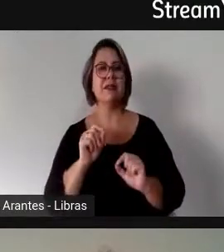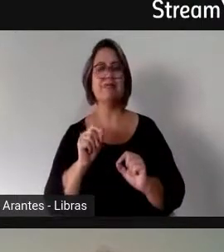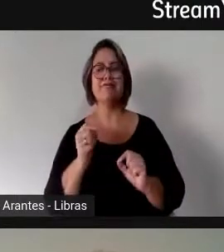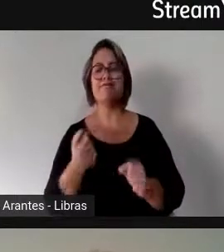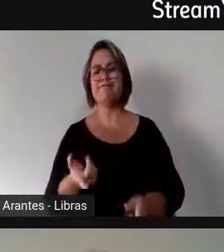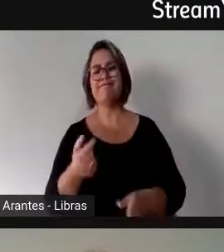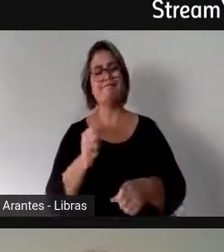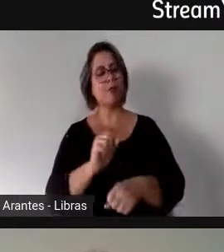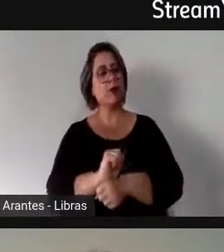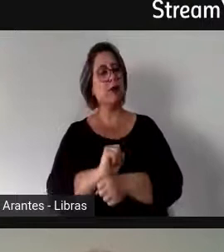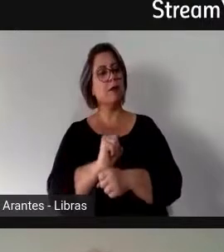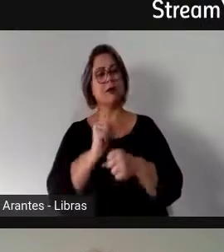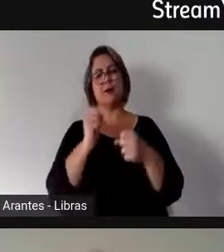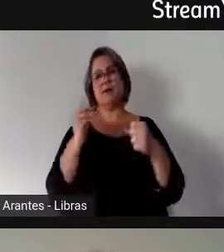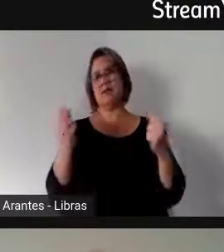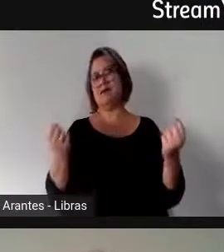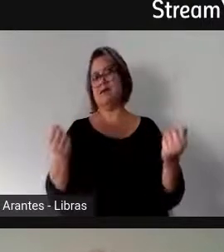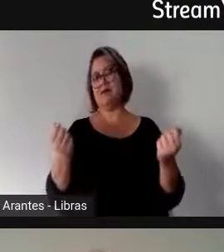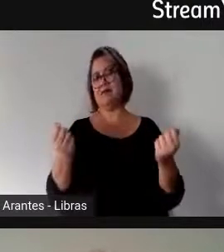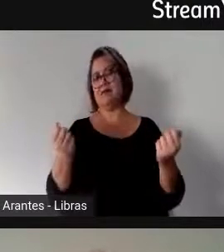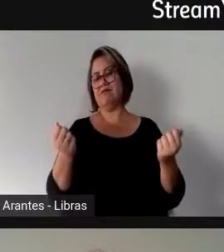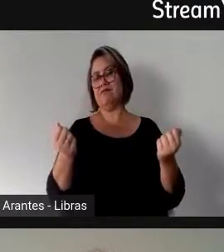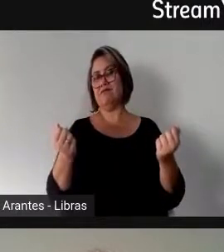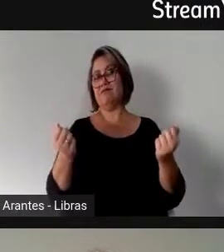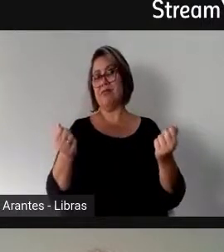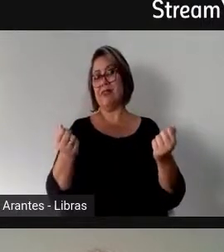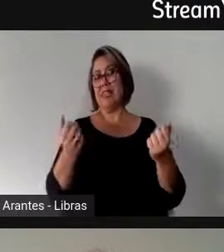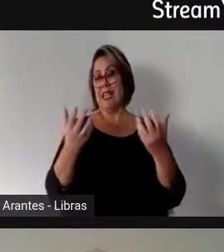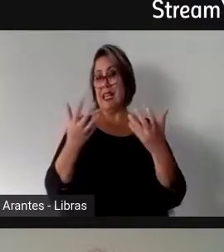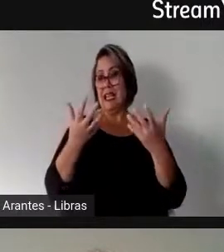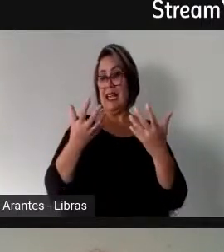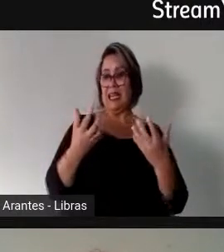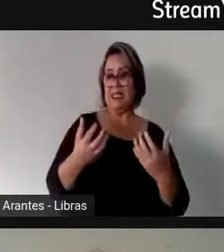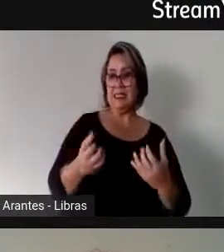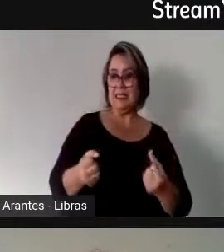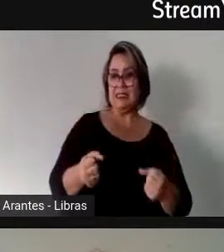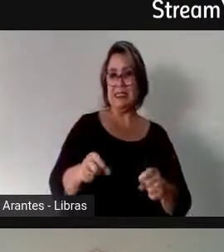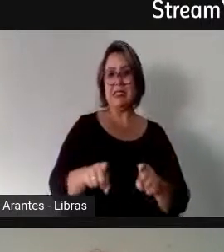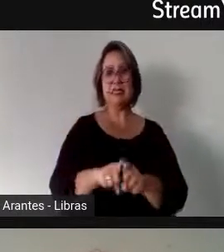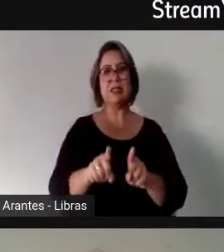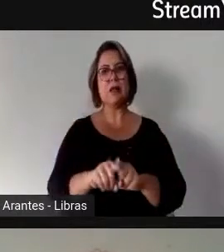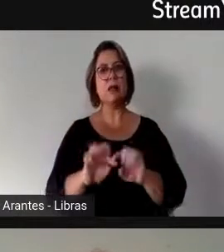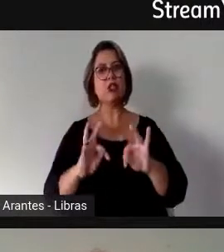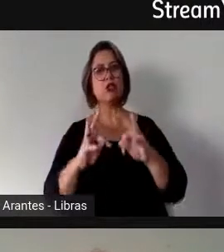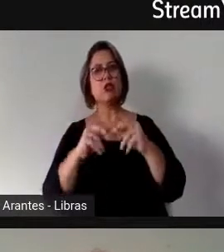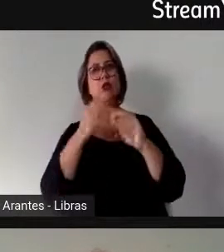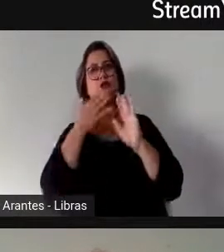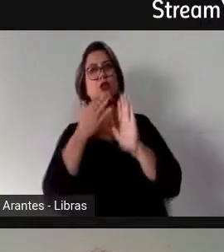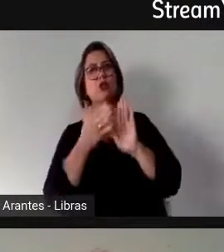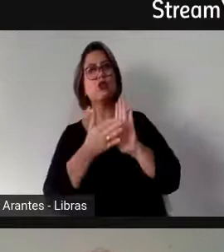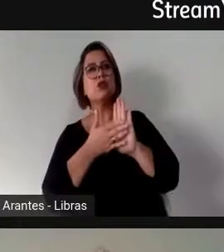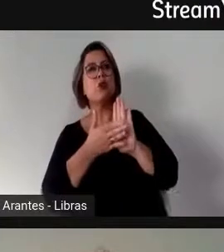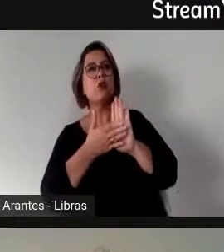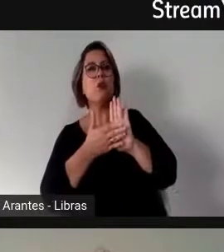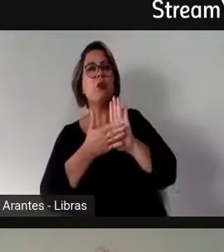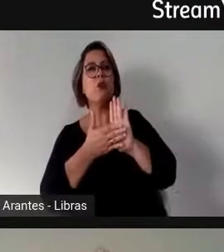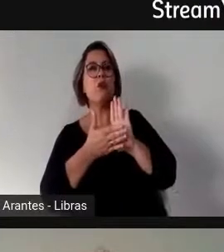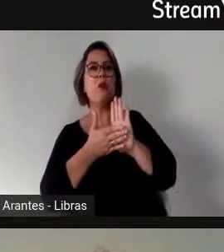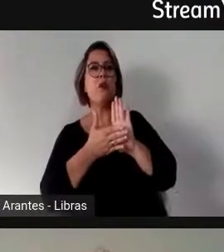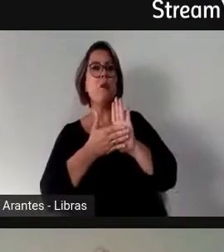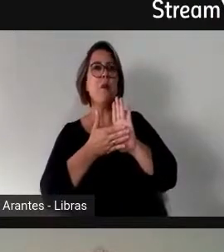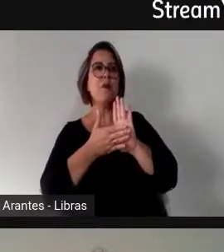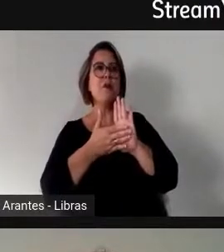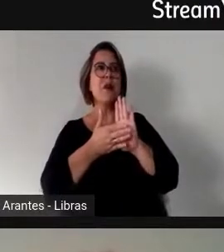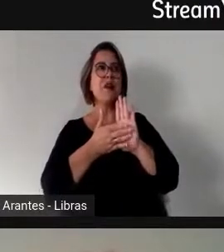nós acharmos que apenas por inércia todas essas propostas vão entrar em modo de operação.